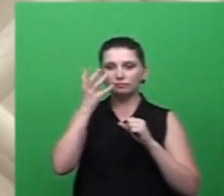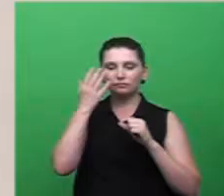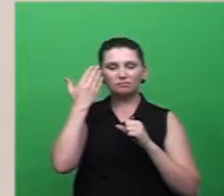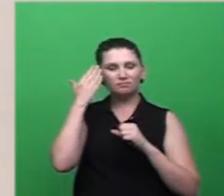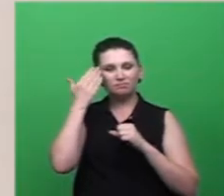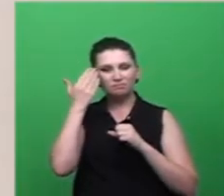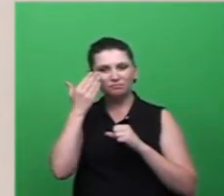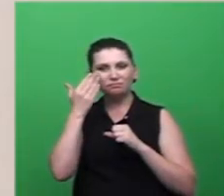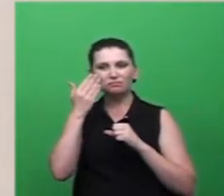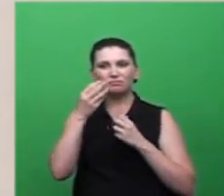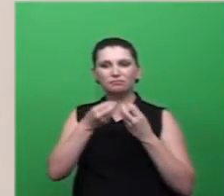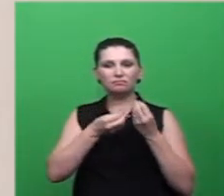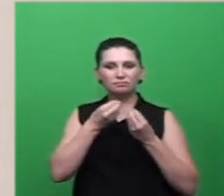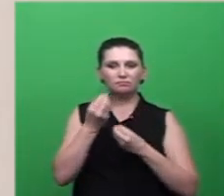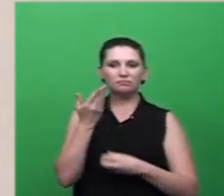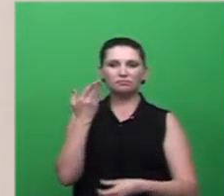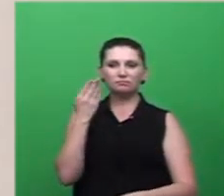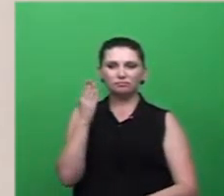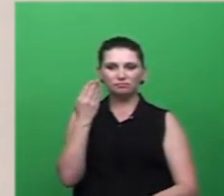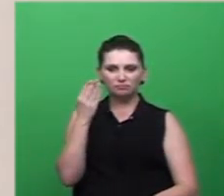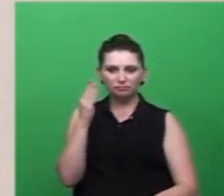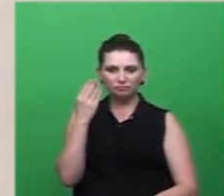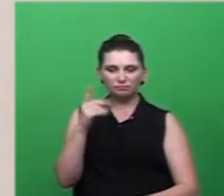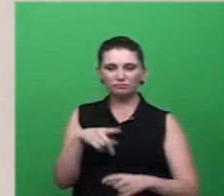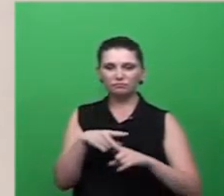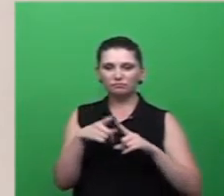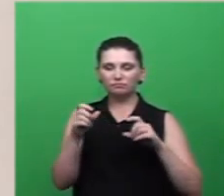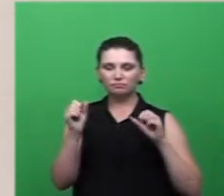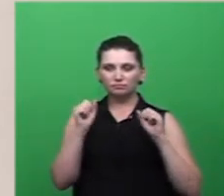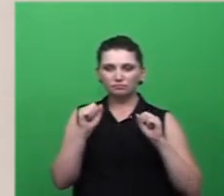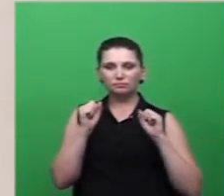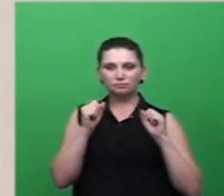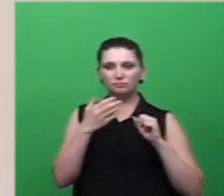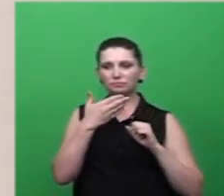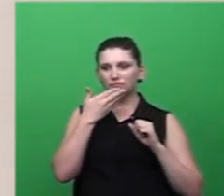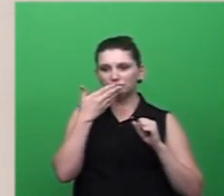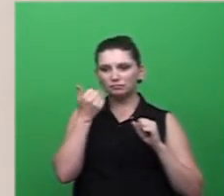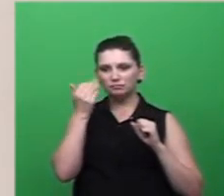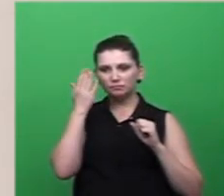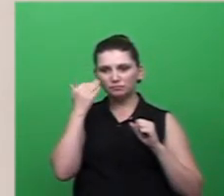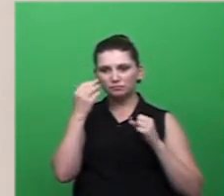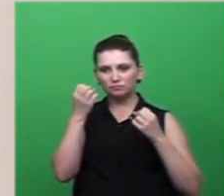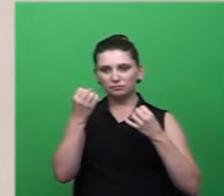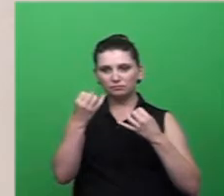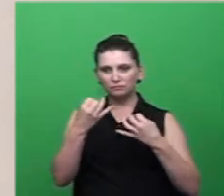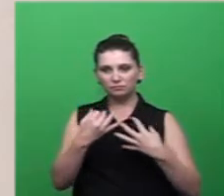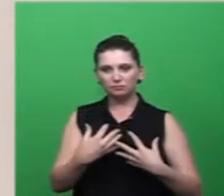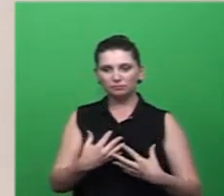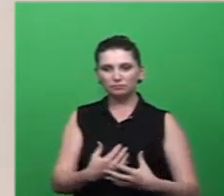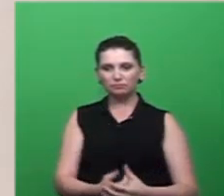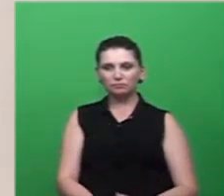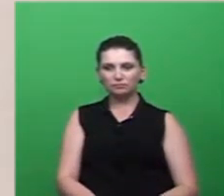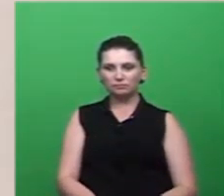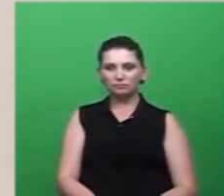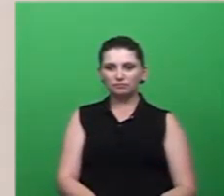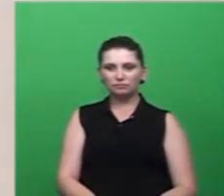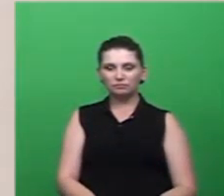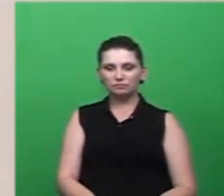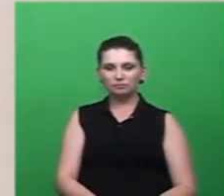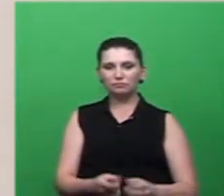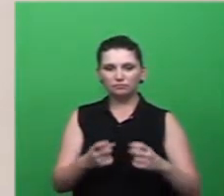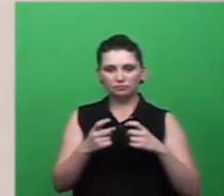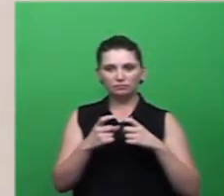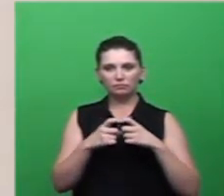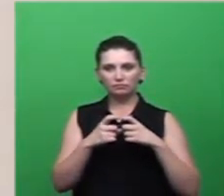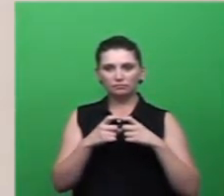de um biólogo referente a composição e atividade do mosquito e não tem o mesmo nível de entendimento referente ao médico relacionado